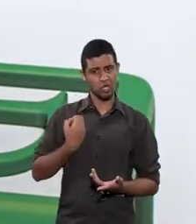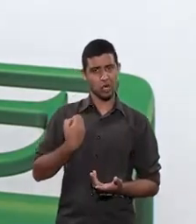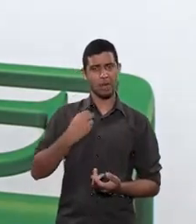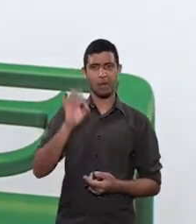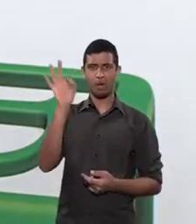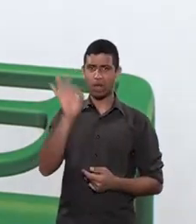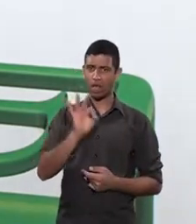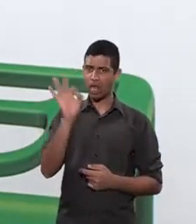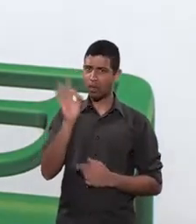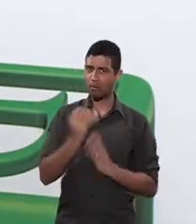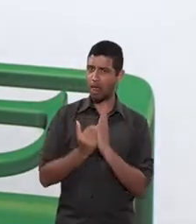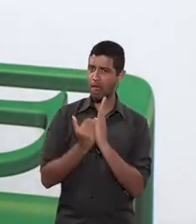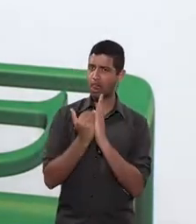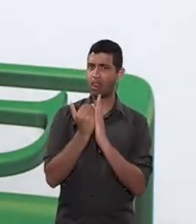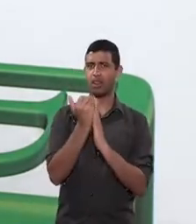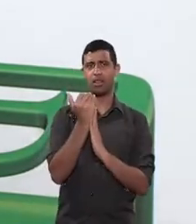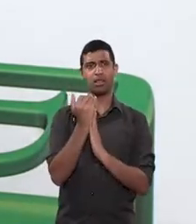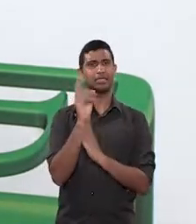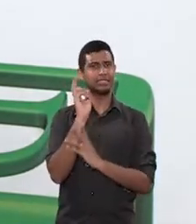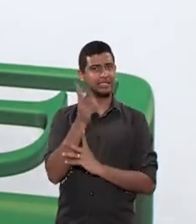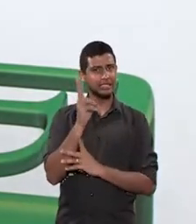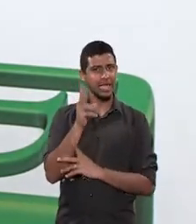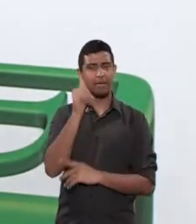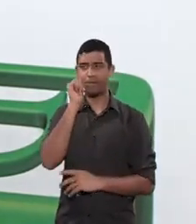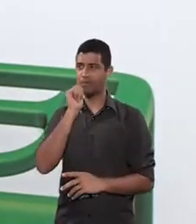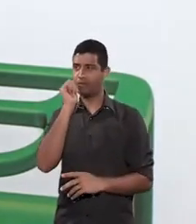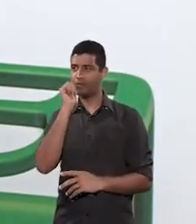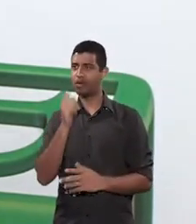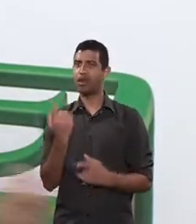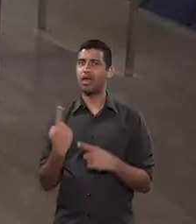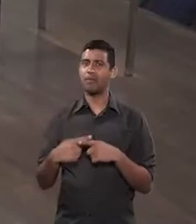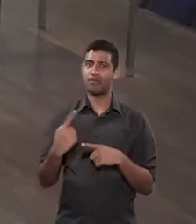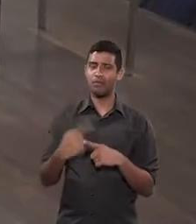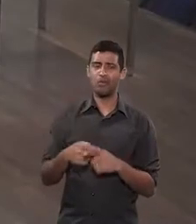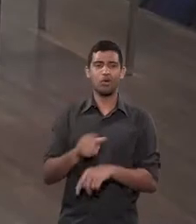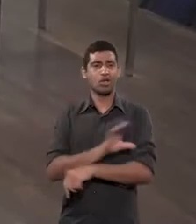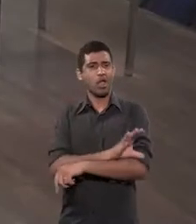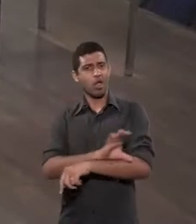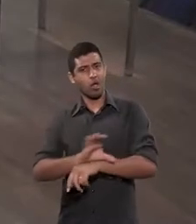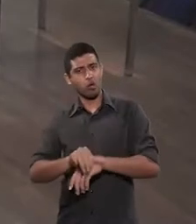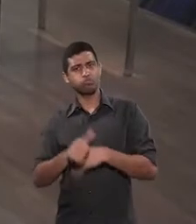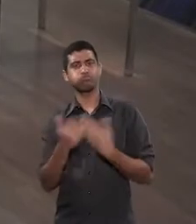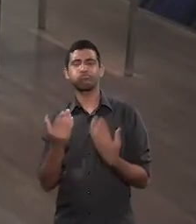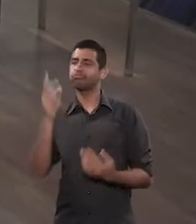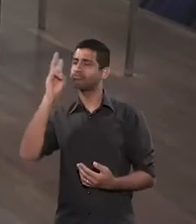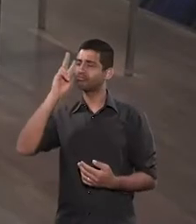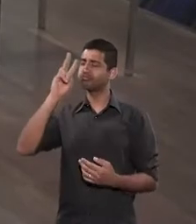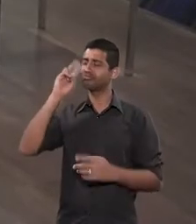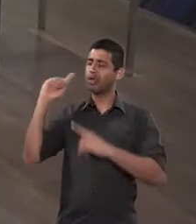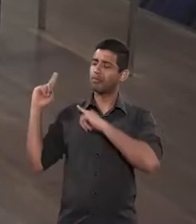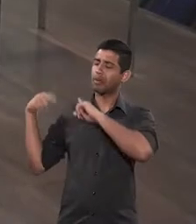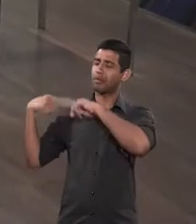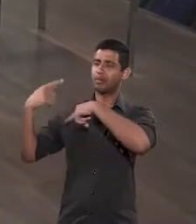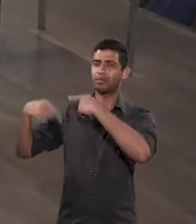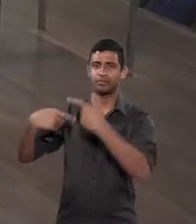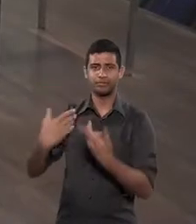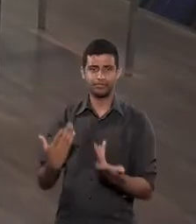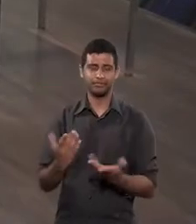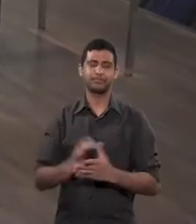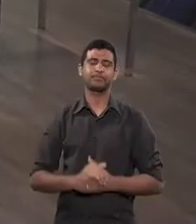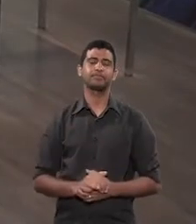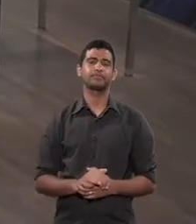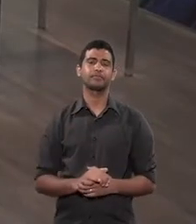um porcentual muito maior da guarda com as mulheres. Por conta da cultura, né? Por conta da história, das